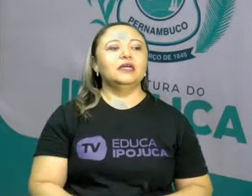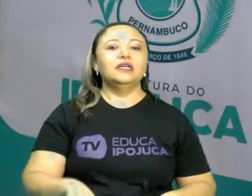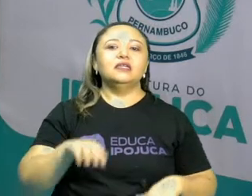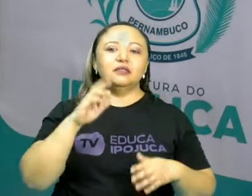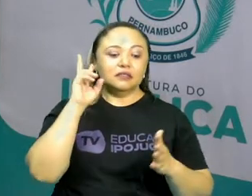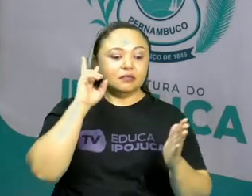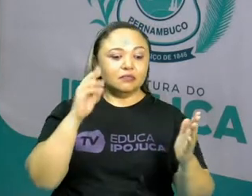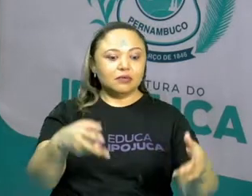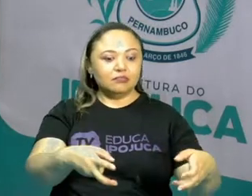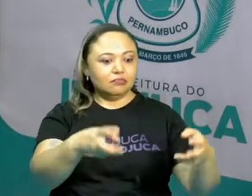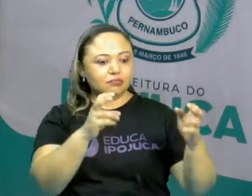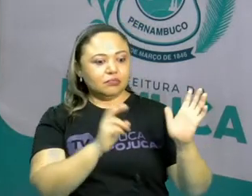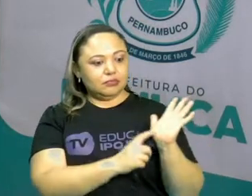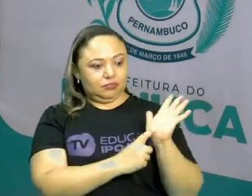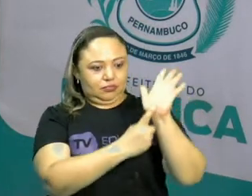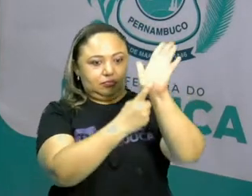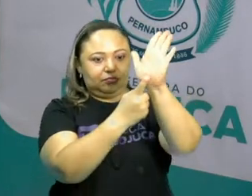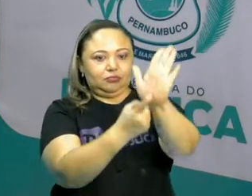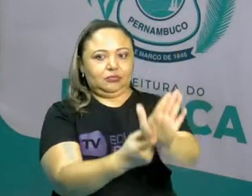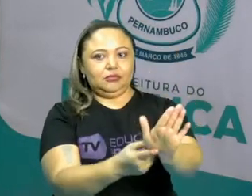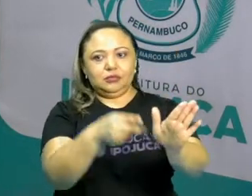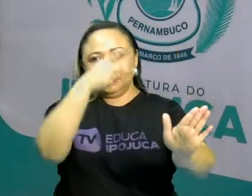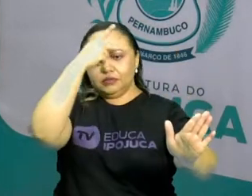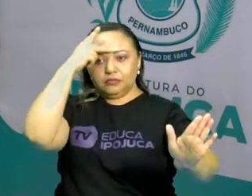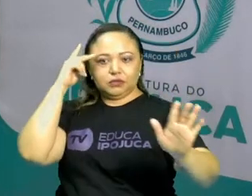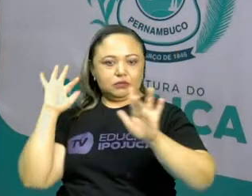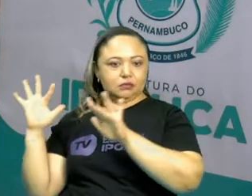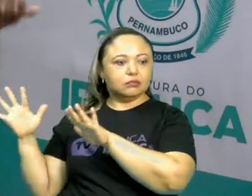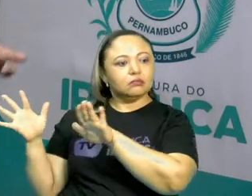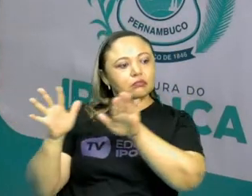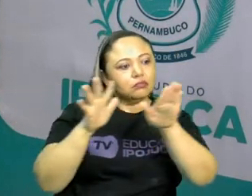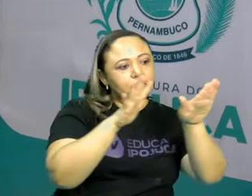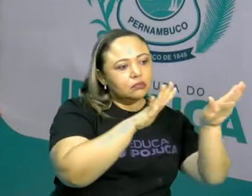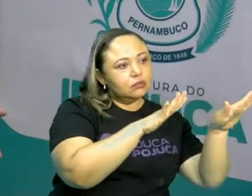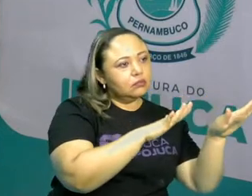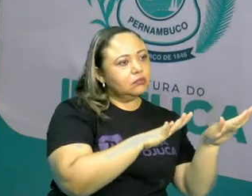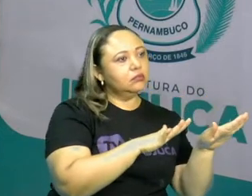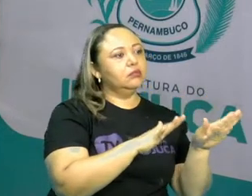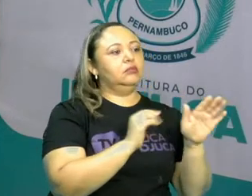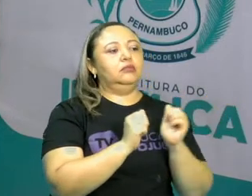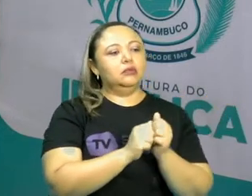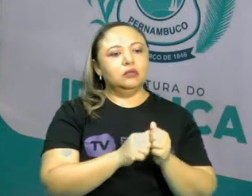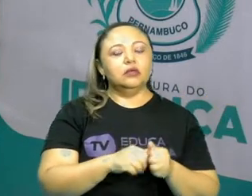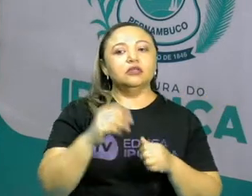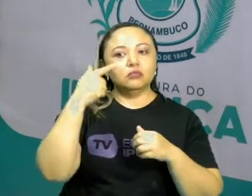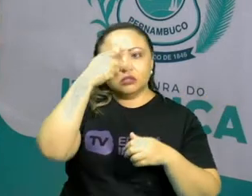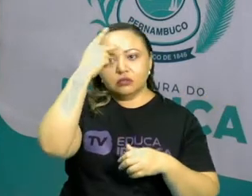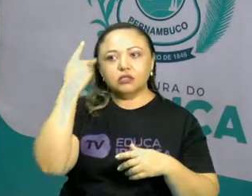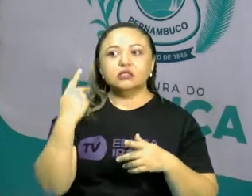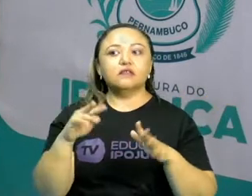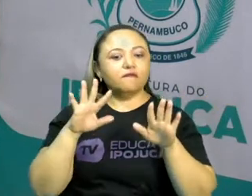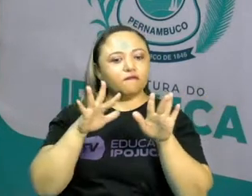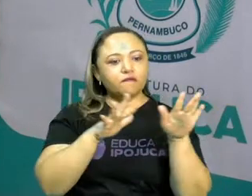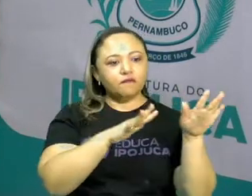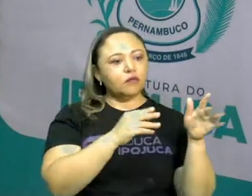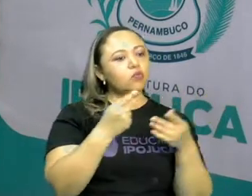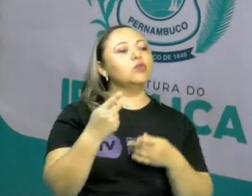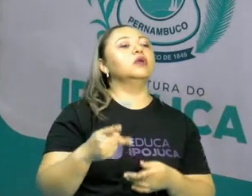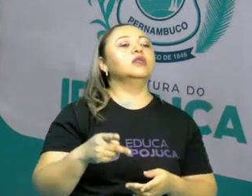chamar a atenção para aquilo, né? Que o chargista provavelmente está